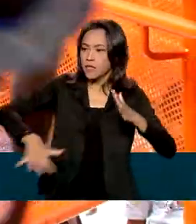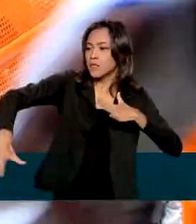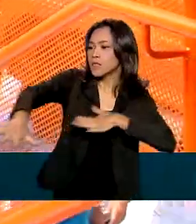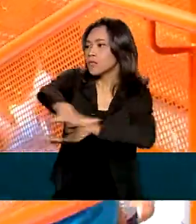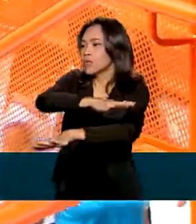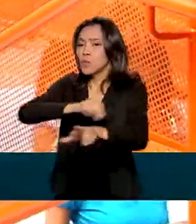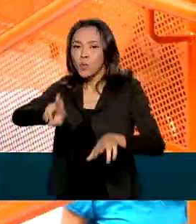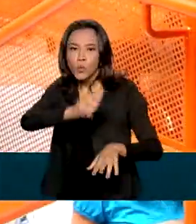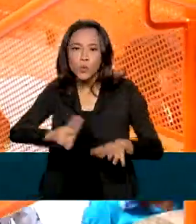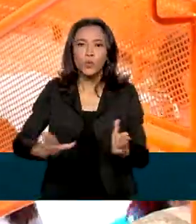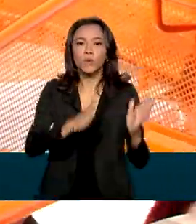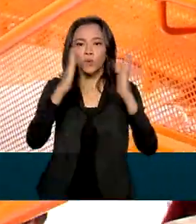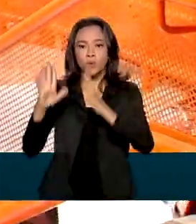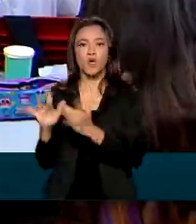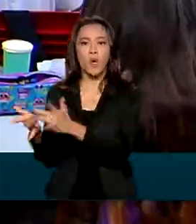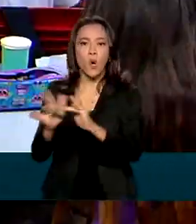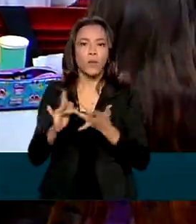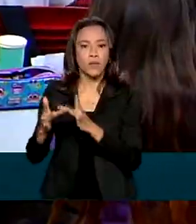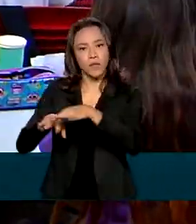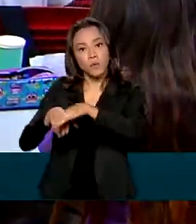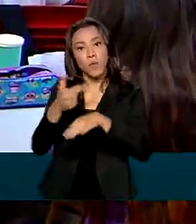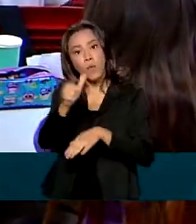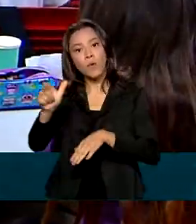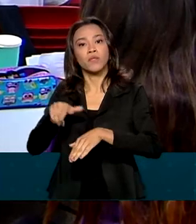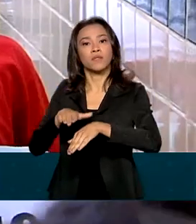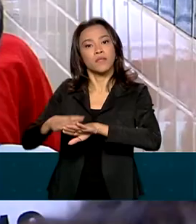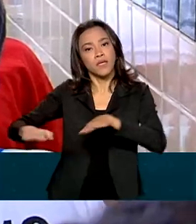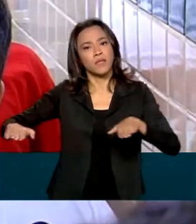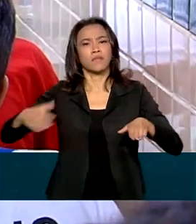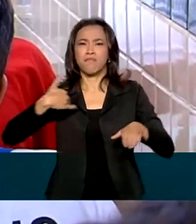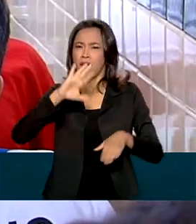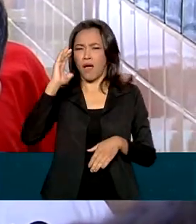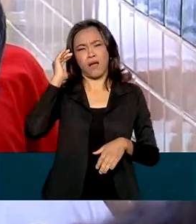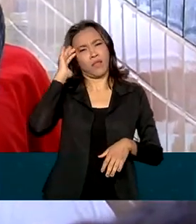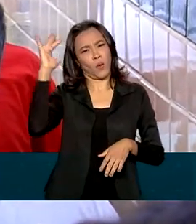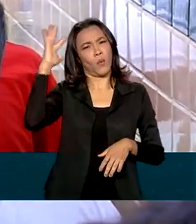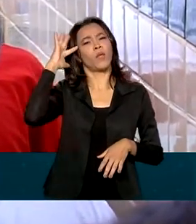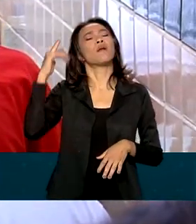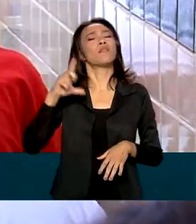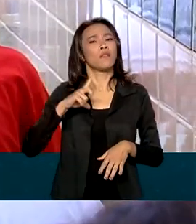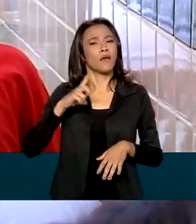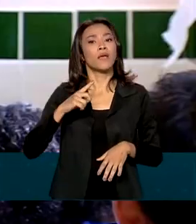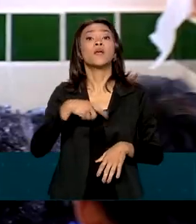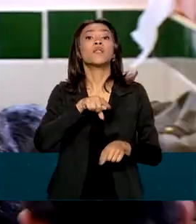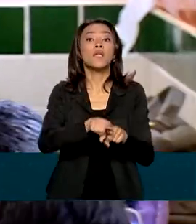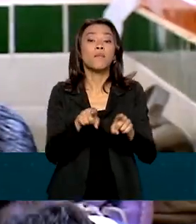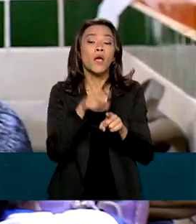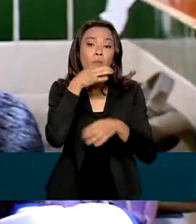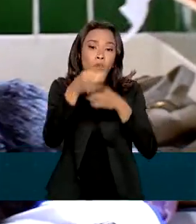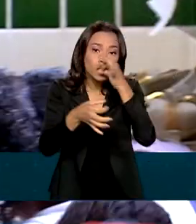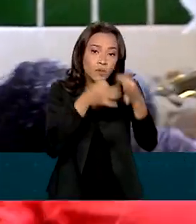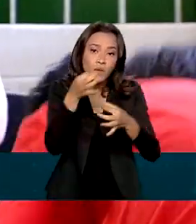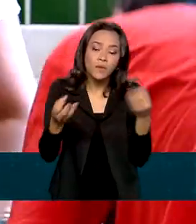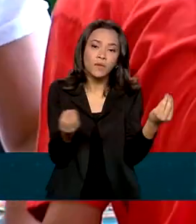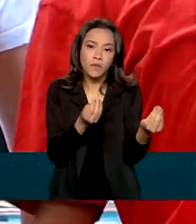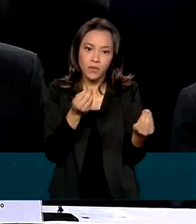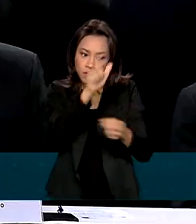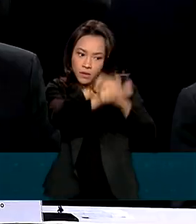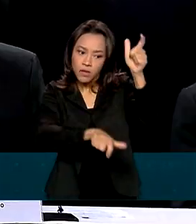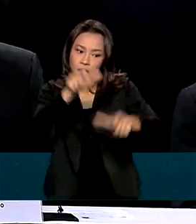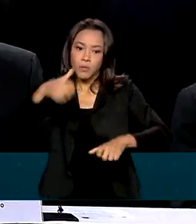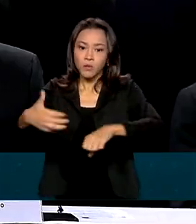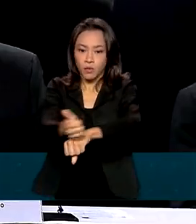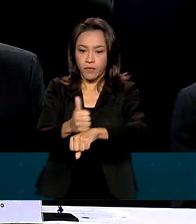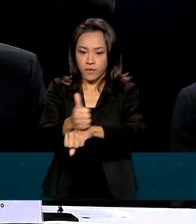convivência com outras crianças. Mais do que teorias, a formação apresenta sugestões práticas aos profissionais.